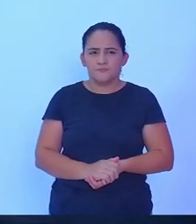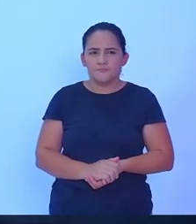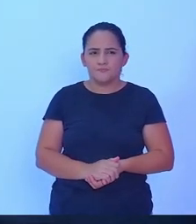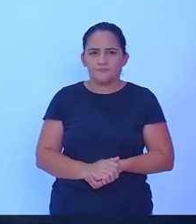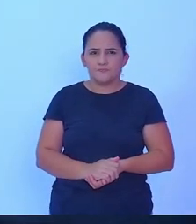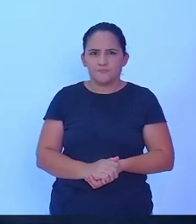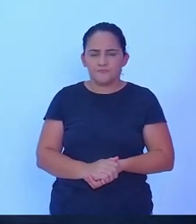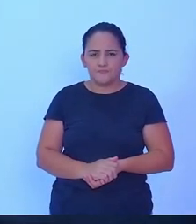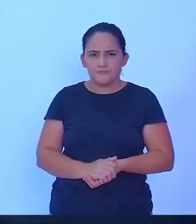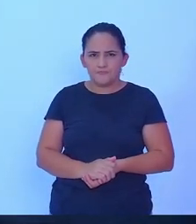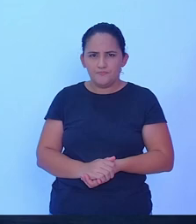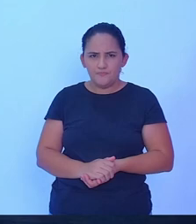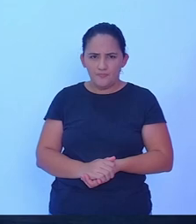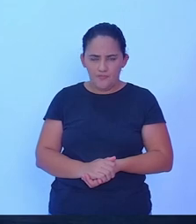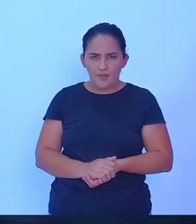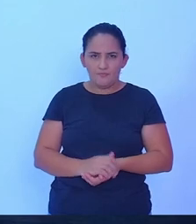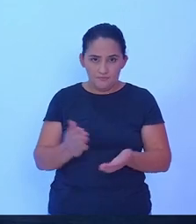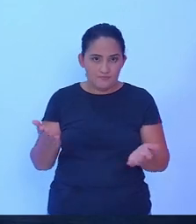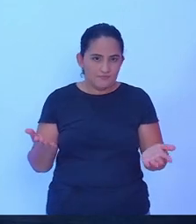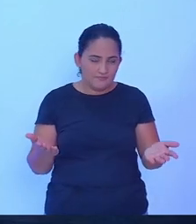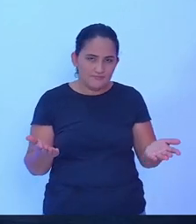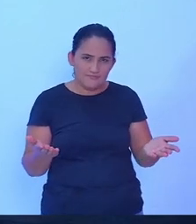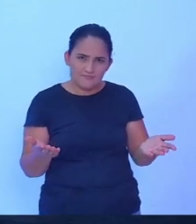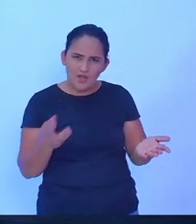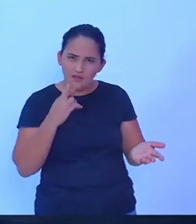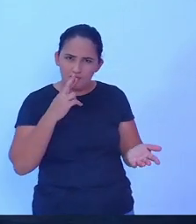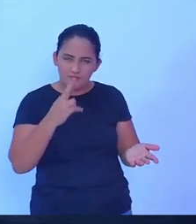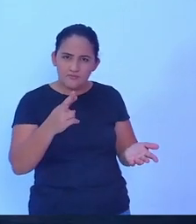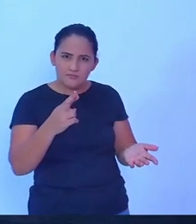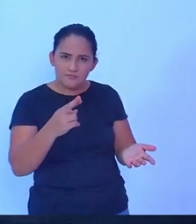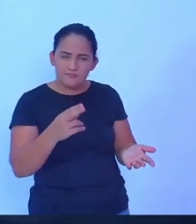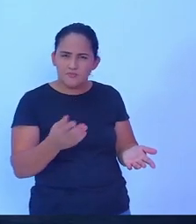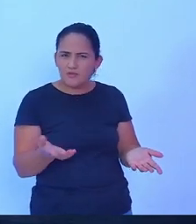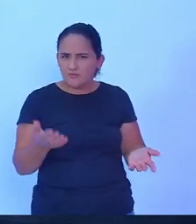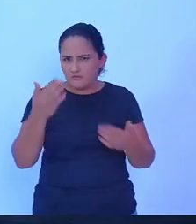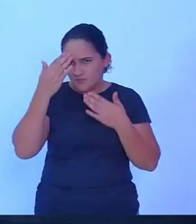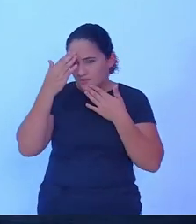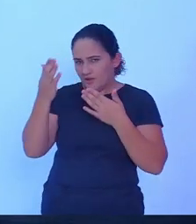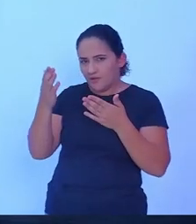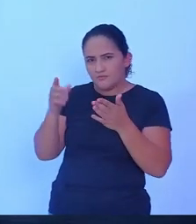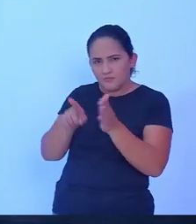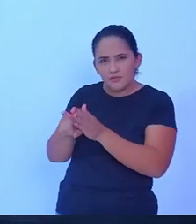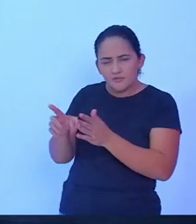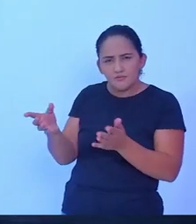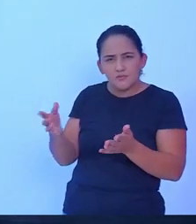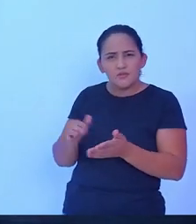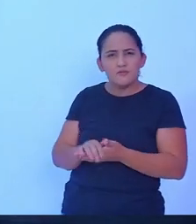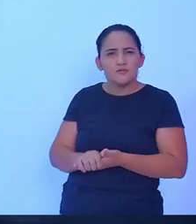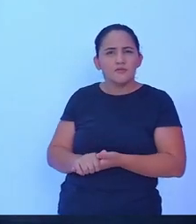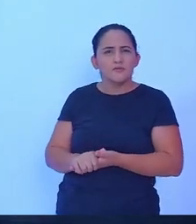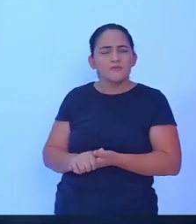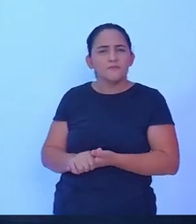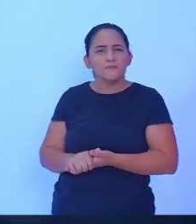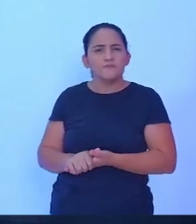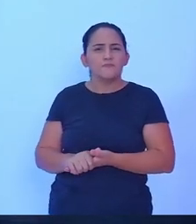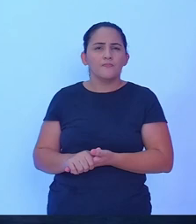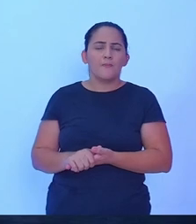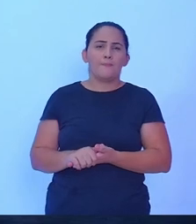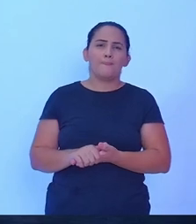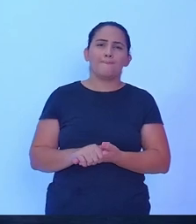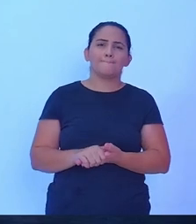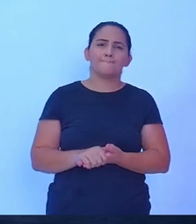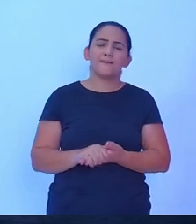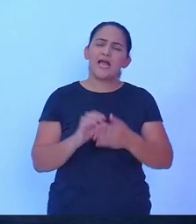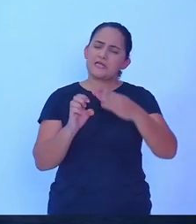Quero aqui iniciar respondendo essa... Primeiro, agradecer pela pergunta mandada pela CIRM. Dizer que os nossos